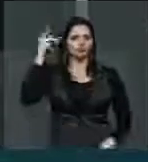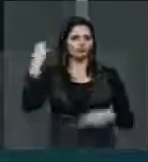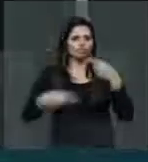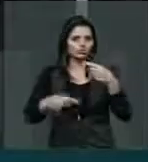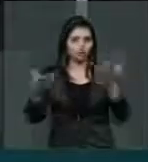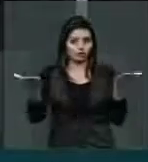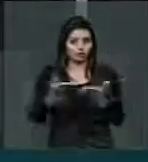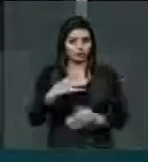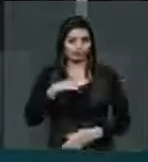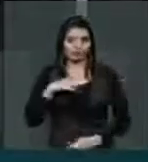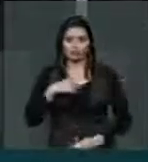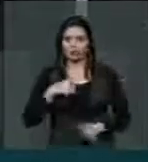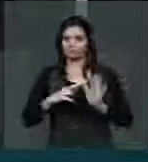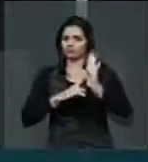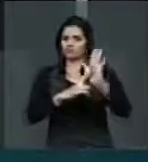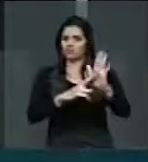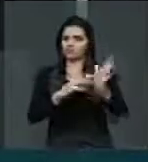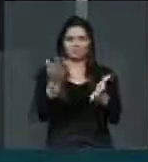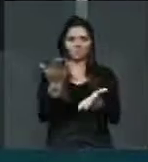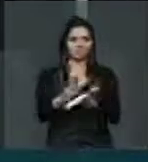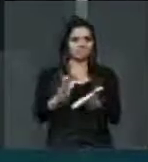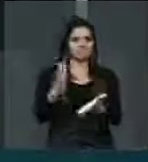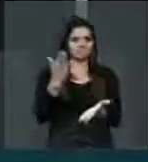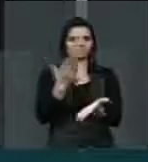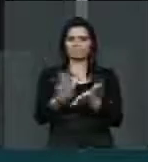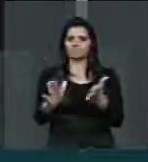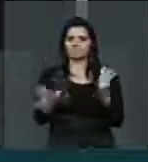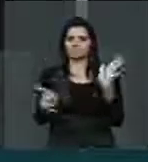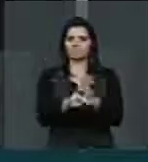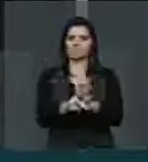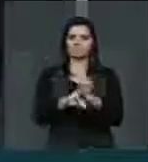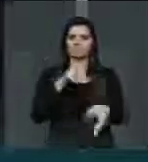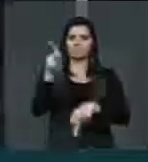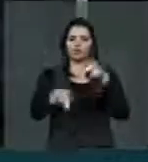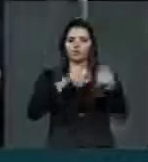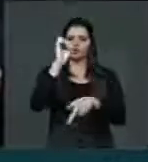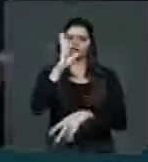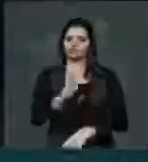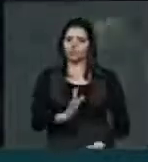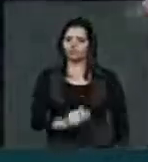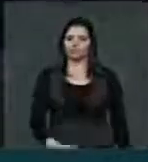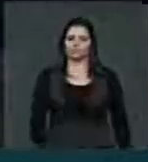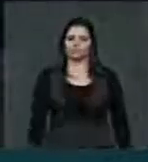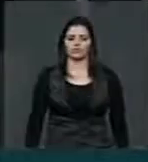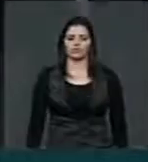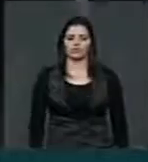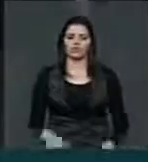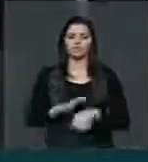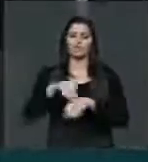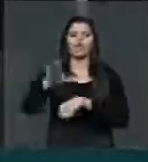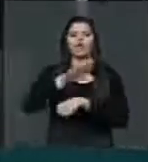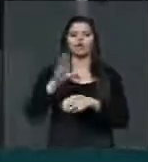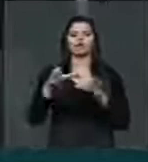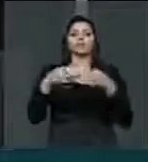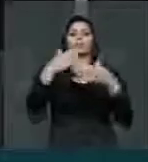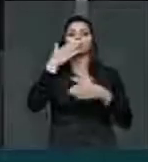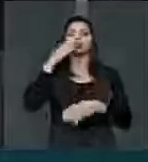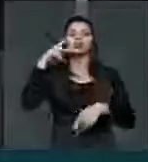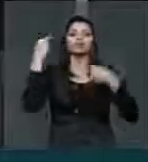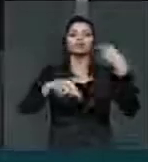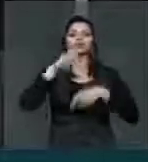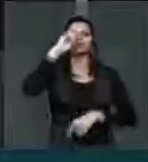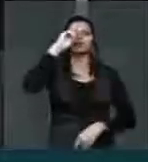não representam boa parte da população brasileira. A maior parte dos partidos tem